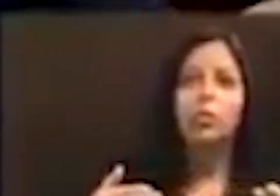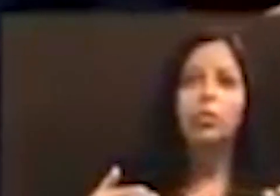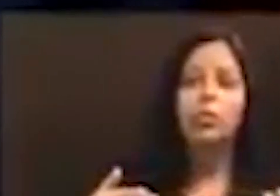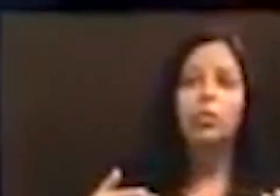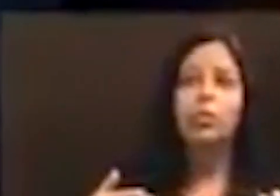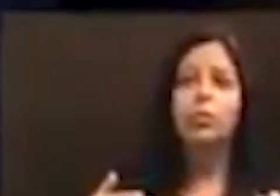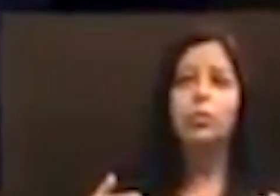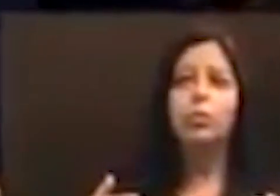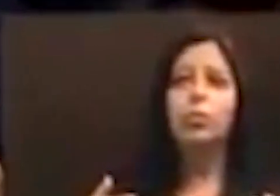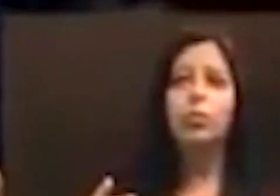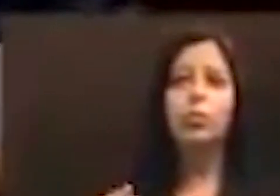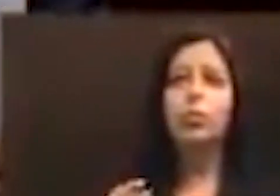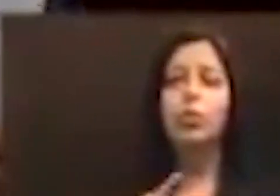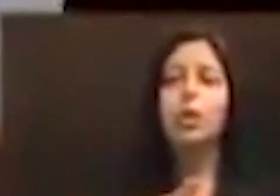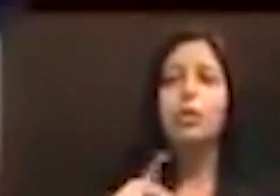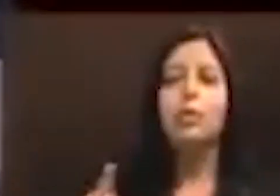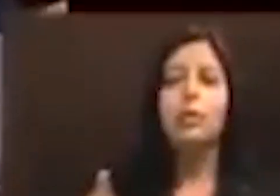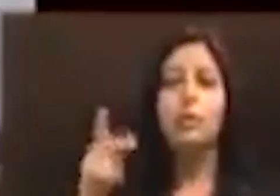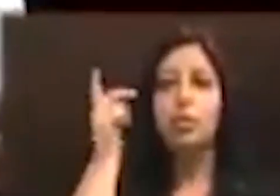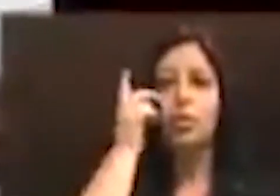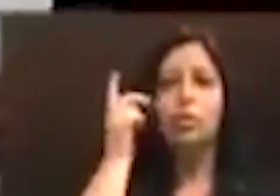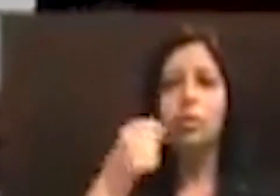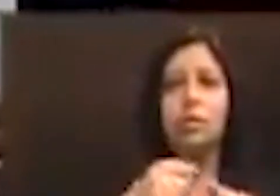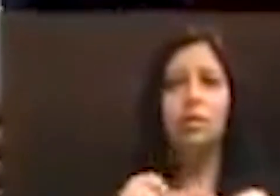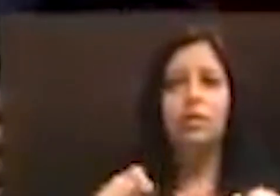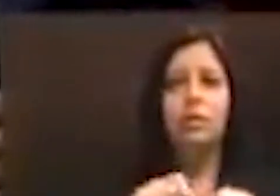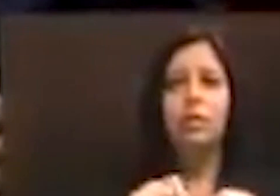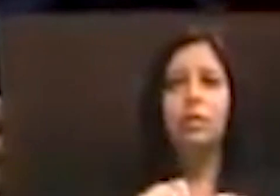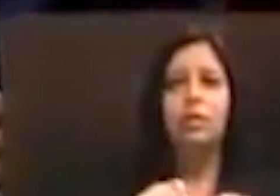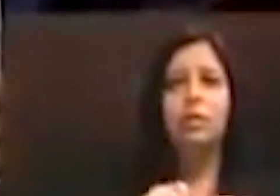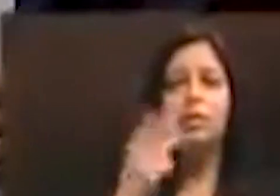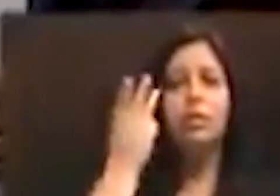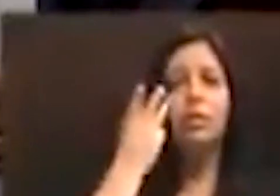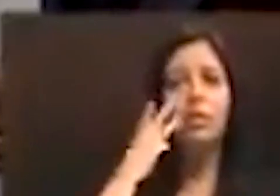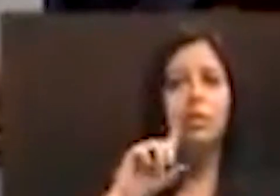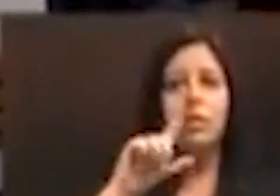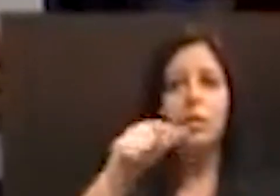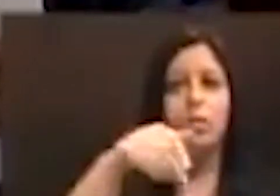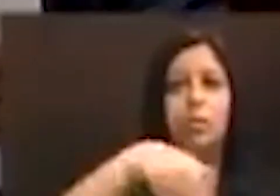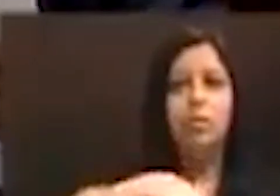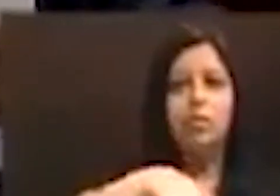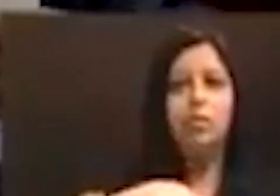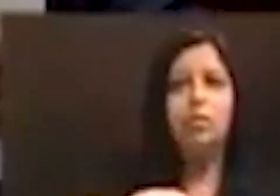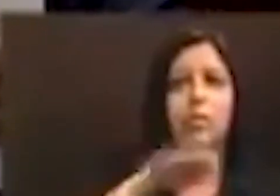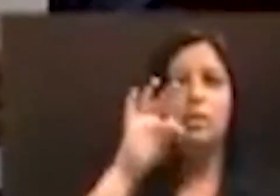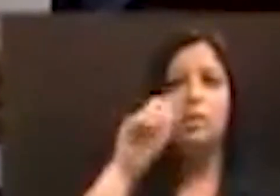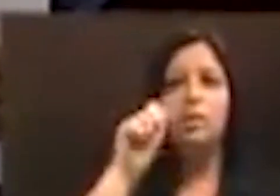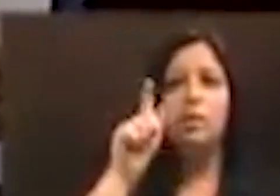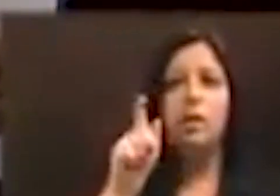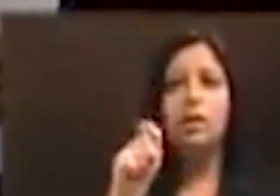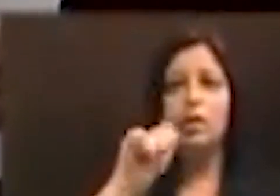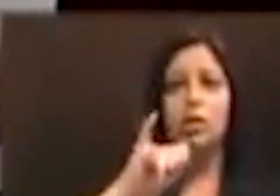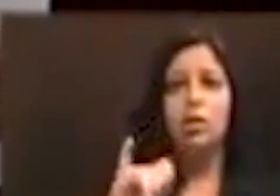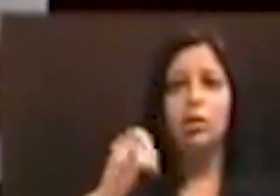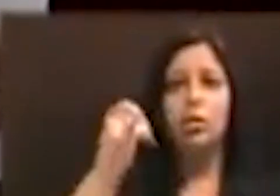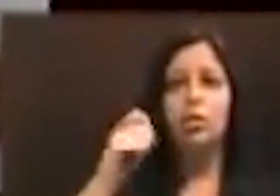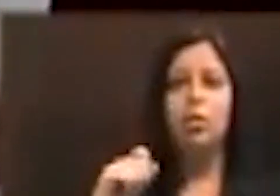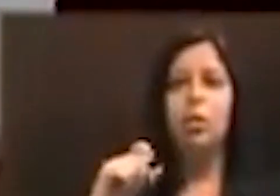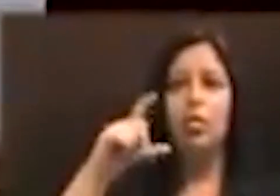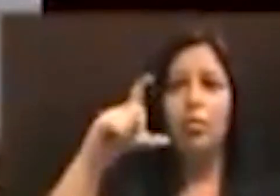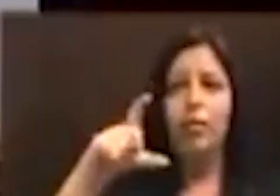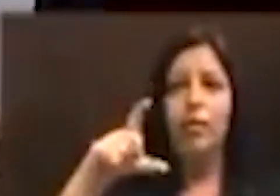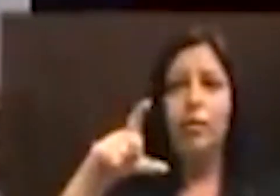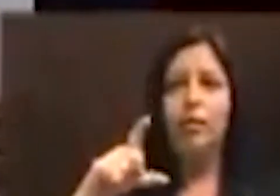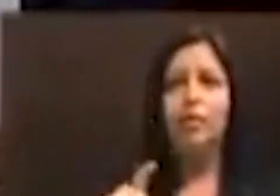fazendo. Está lá, três dias após as eleições, a taxa de juros aumenta.